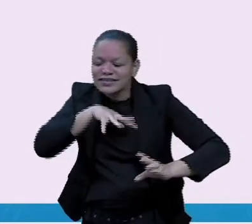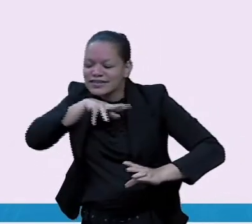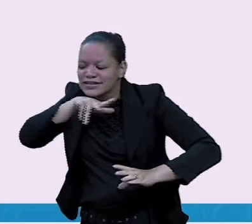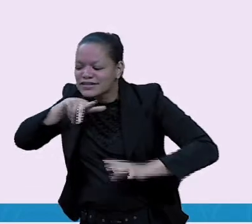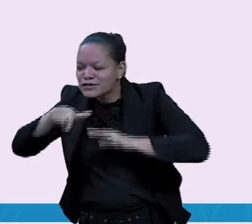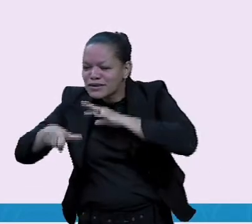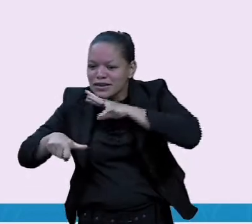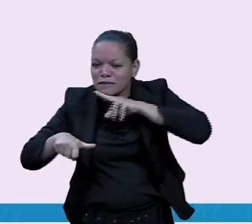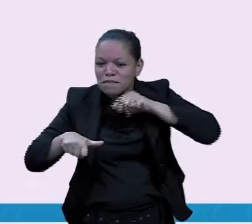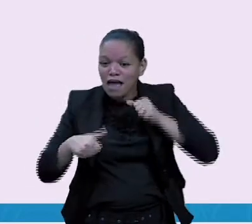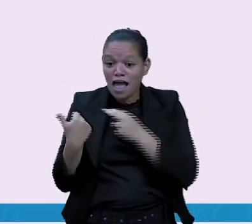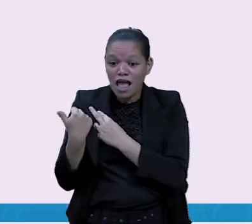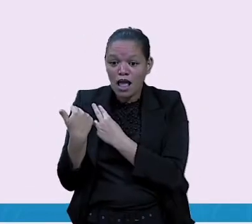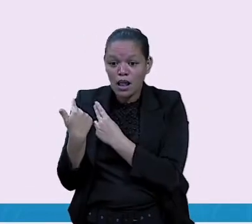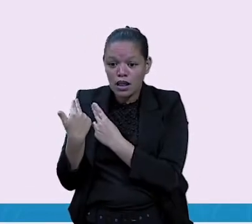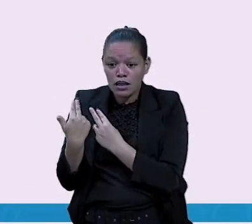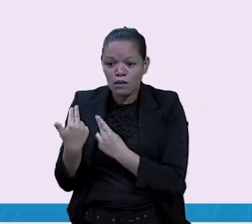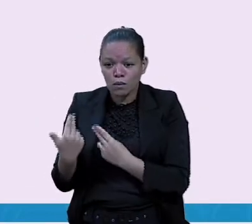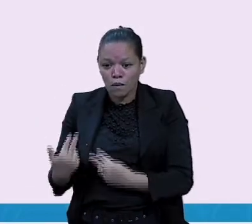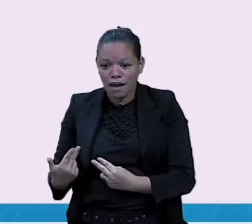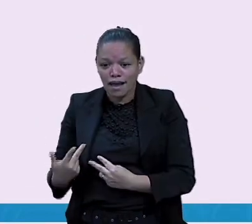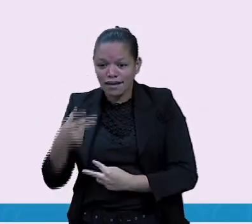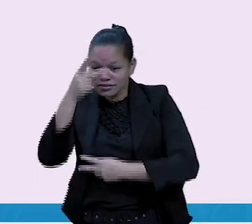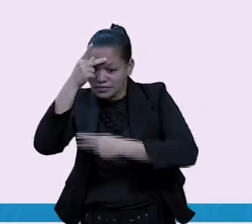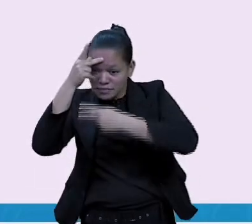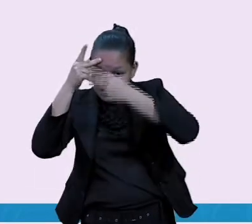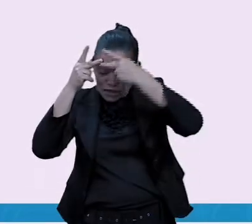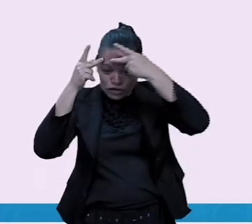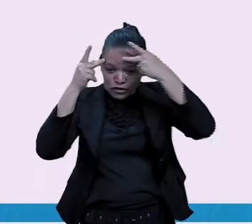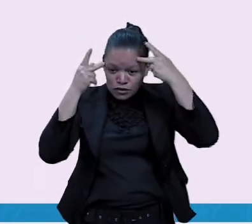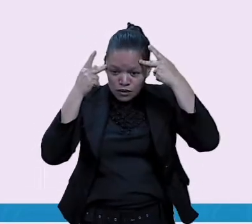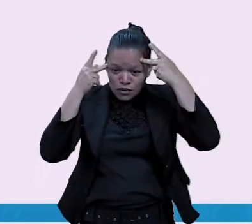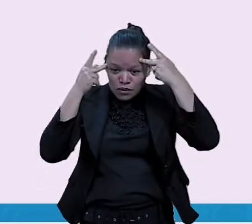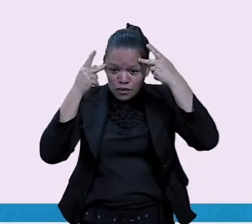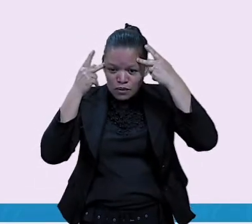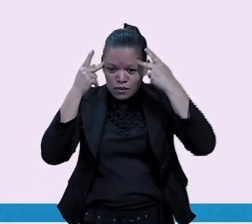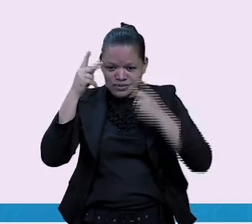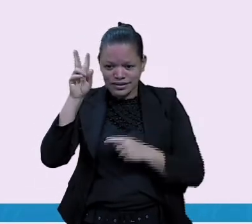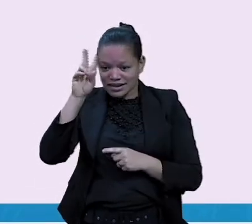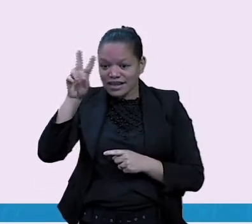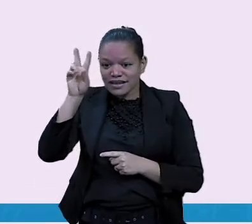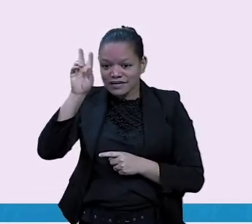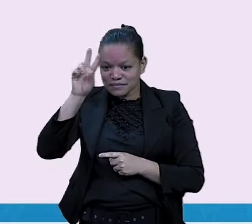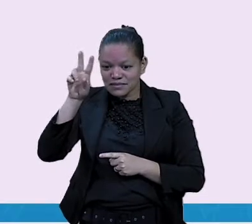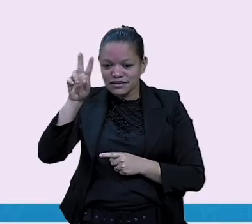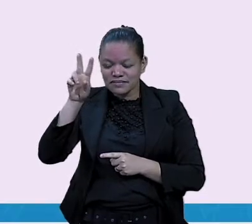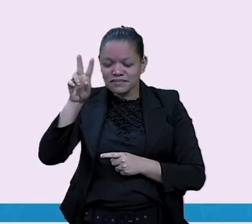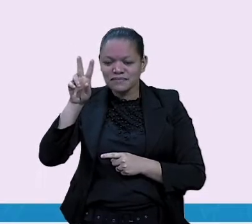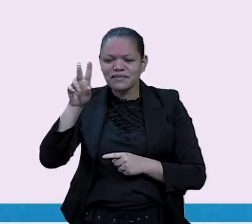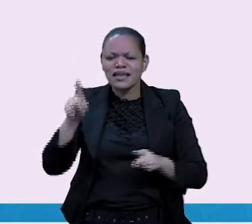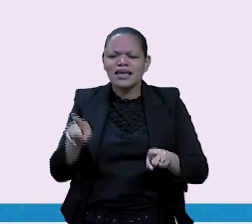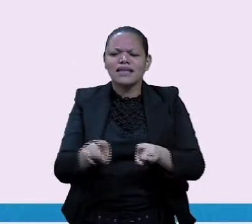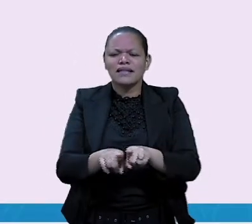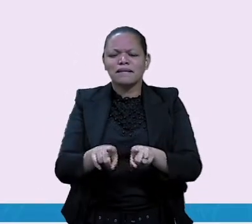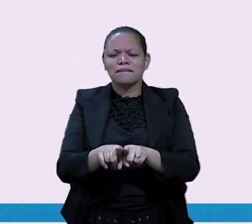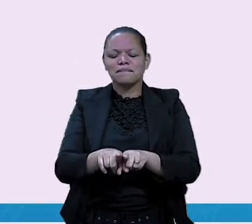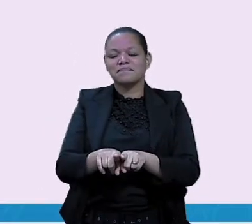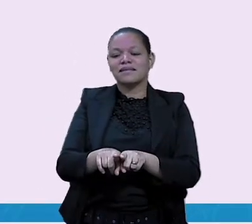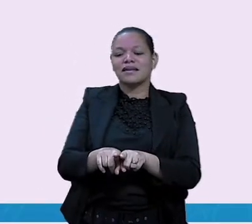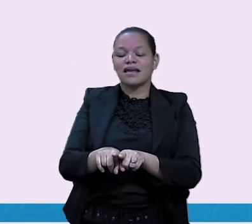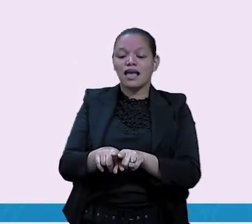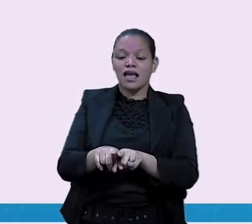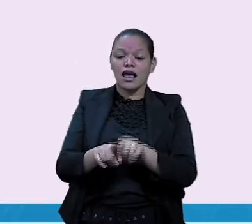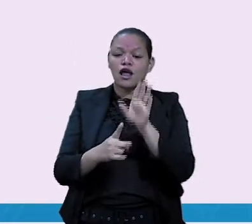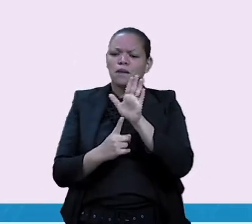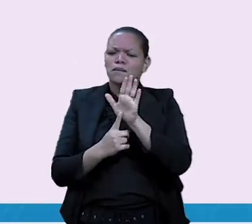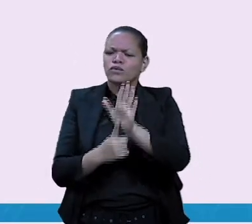a fábula que nós contamos, ou seja, a história, nos trouxe um ensinamento. Ela nos ensinou algo